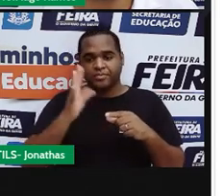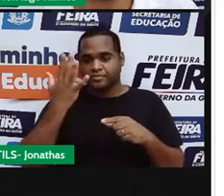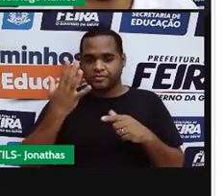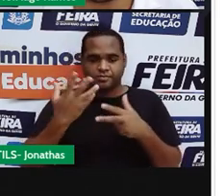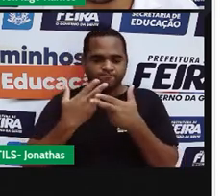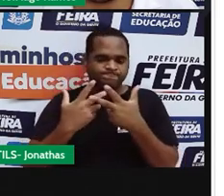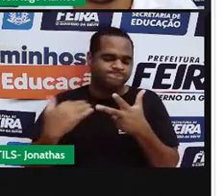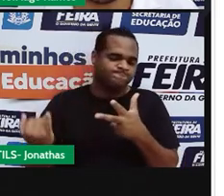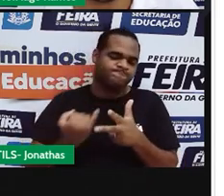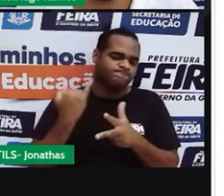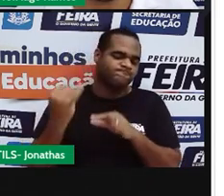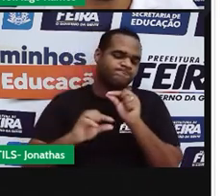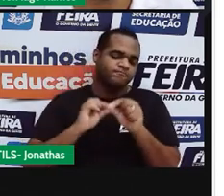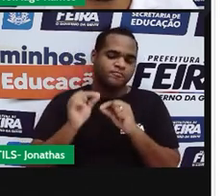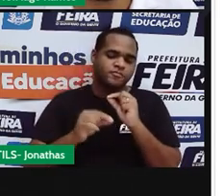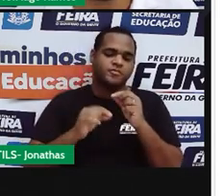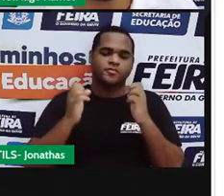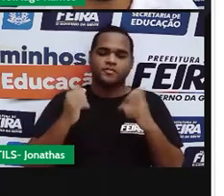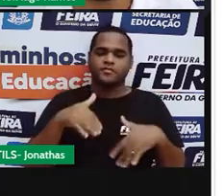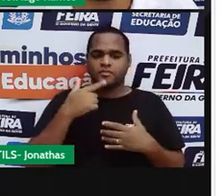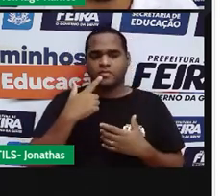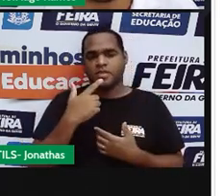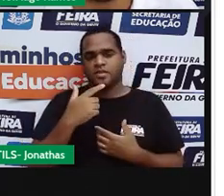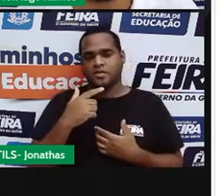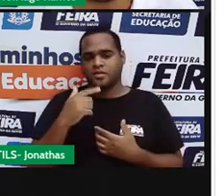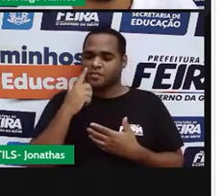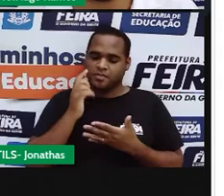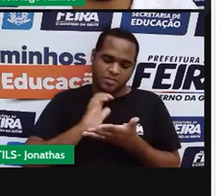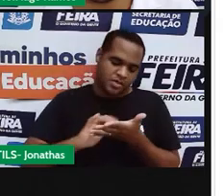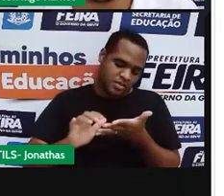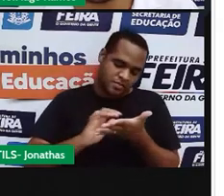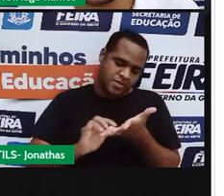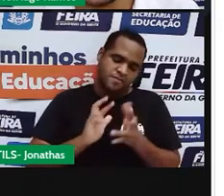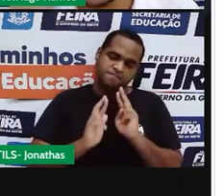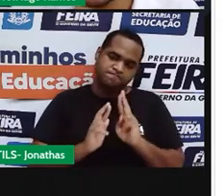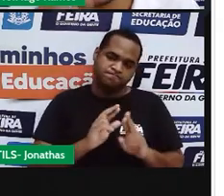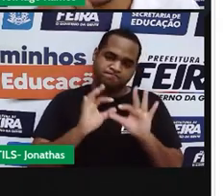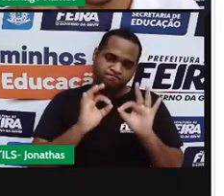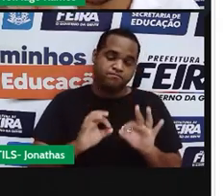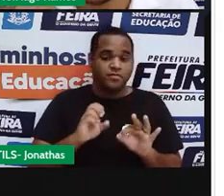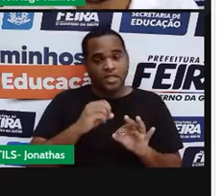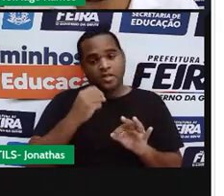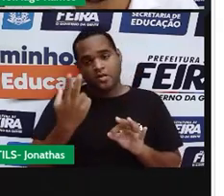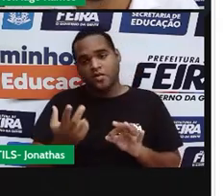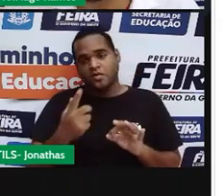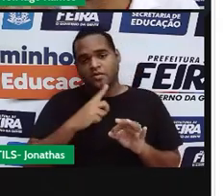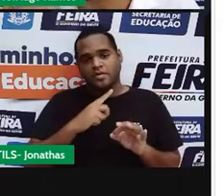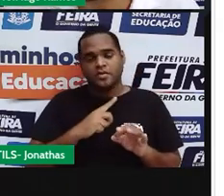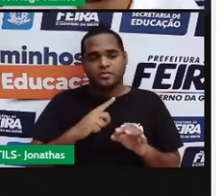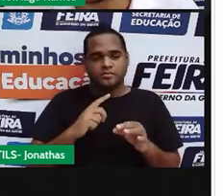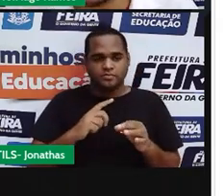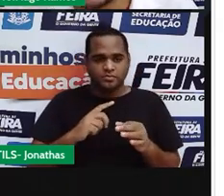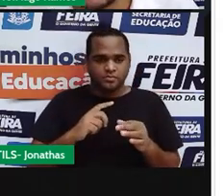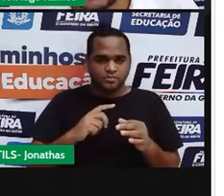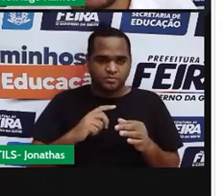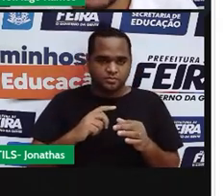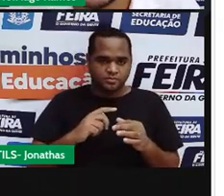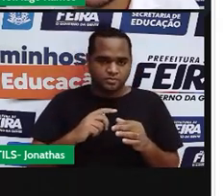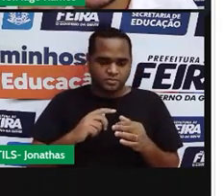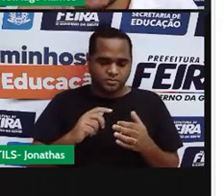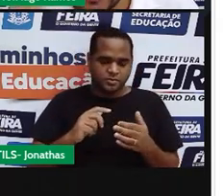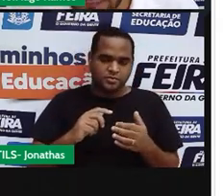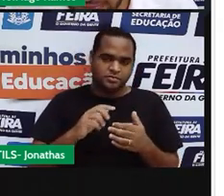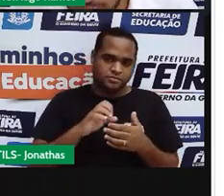muito interessante se a gente pegar uma calculadora ou se a gente fizer isso com a mãozinha caneta papel